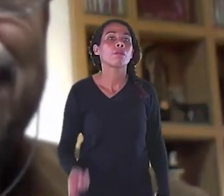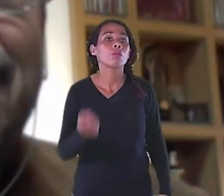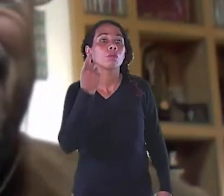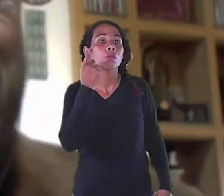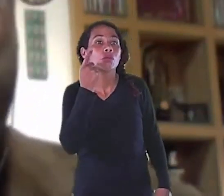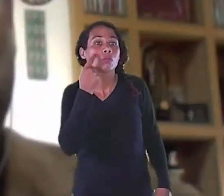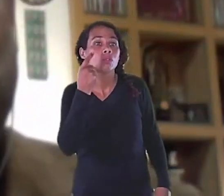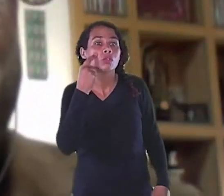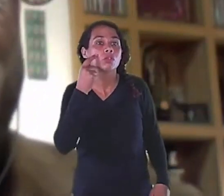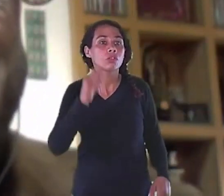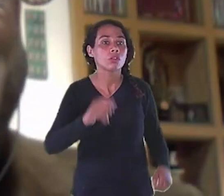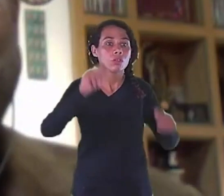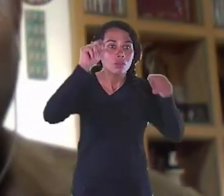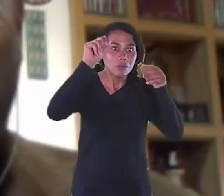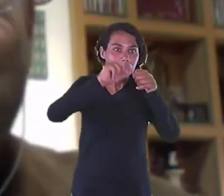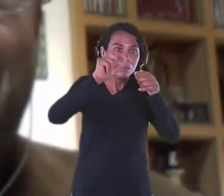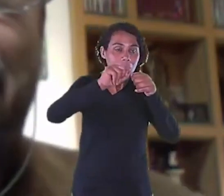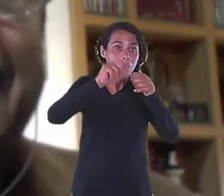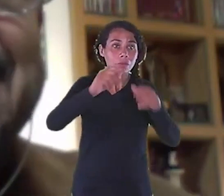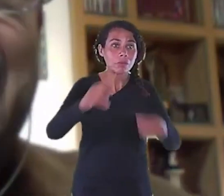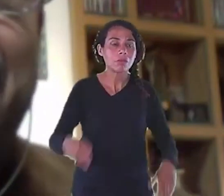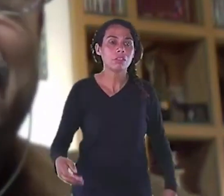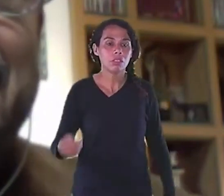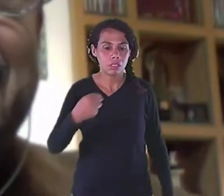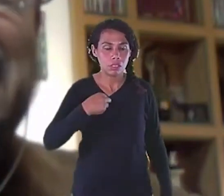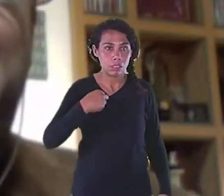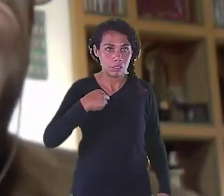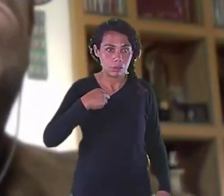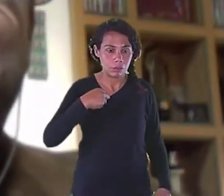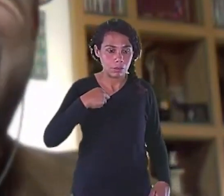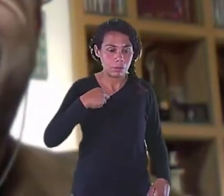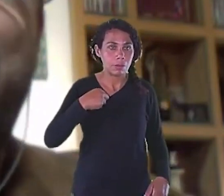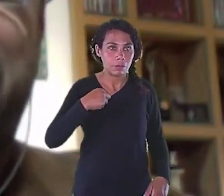Óculos Livro E ela colocava Para assar